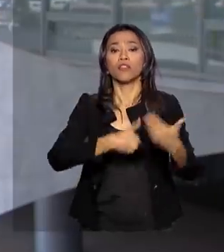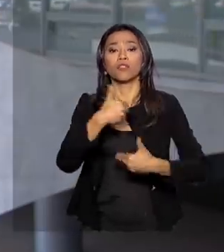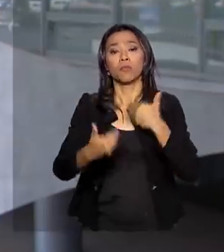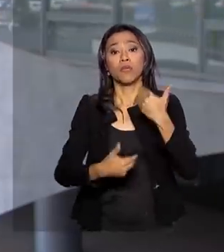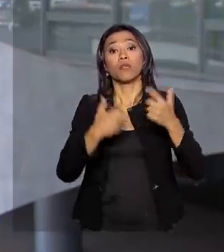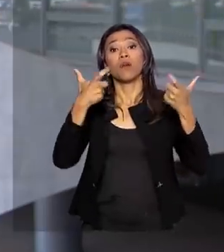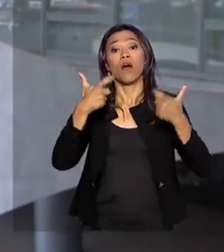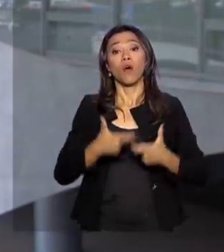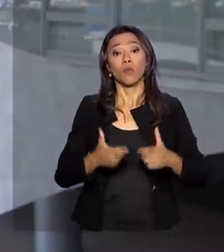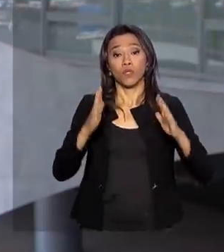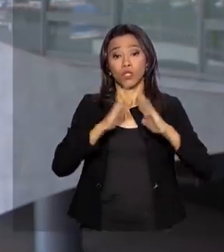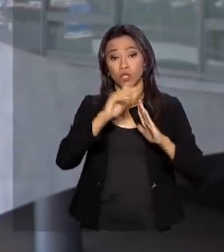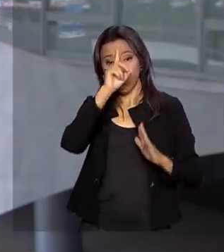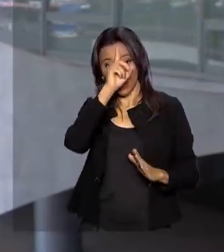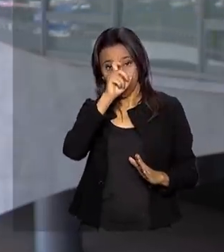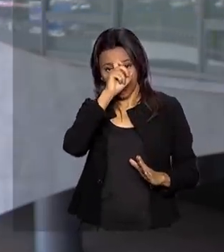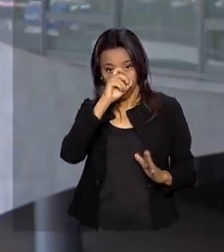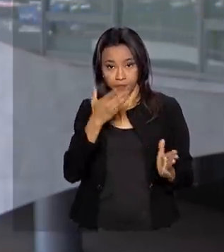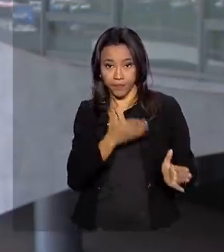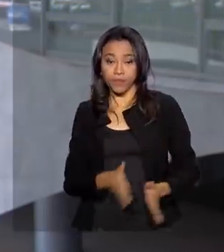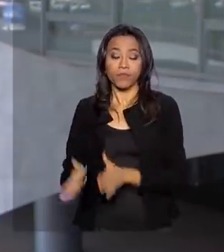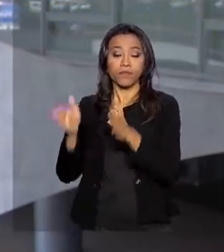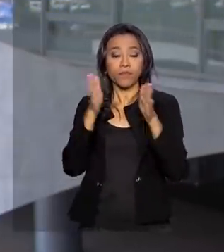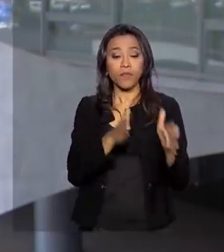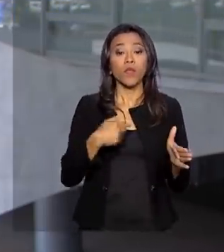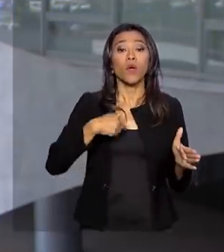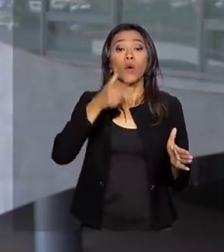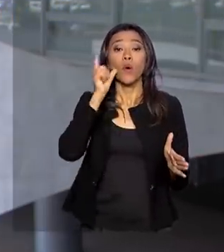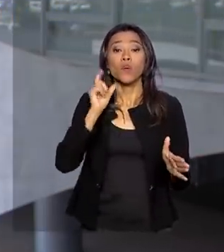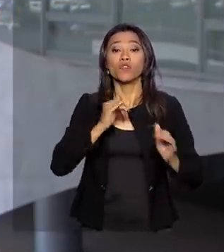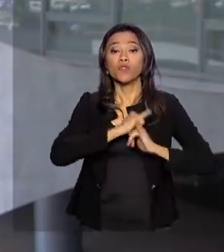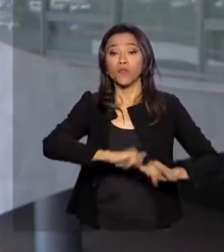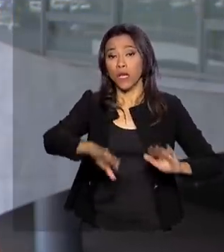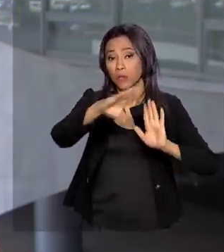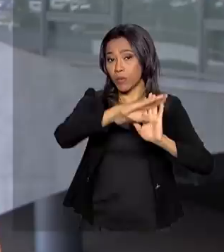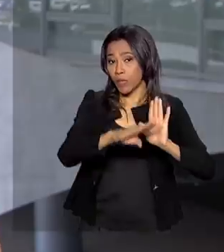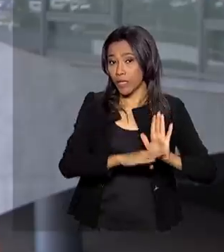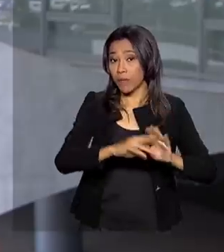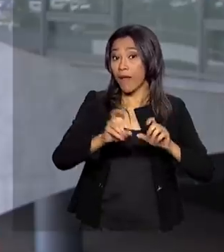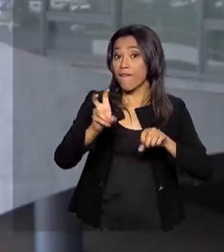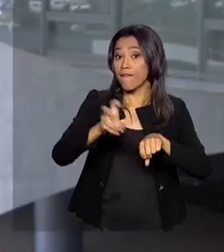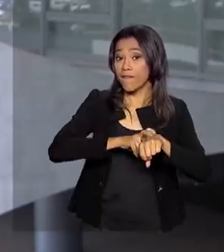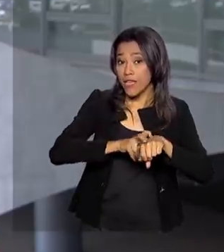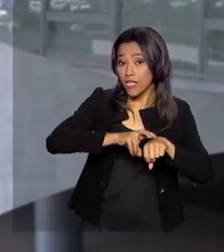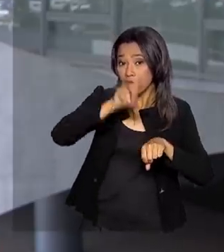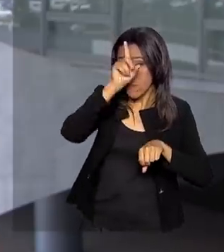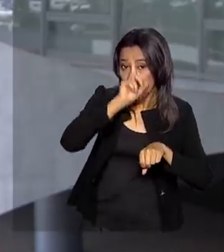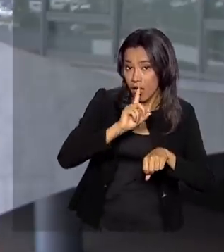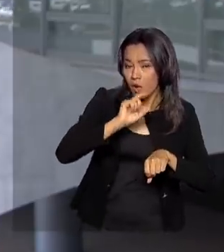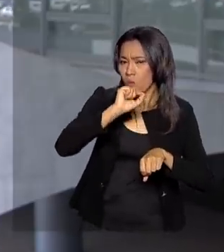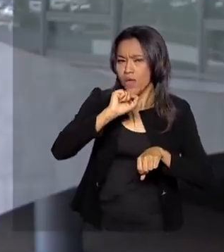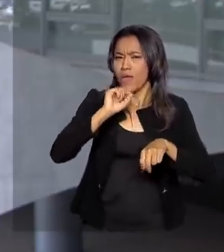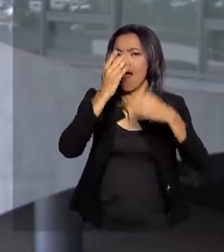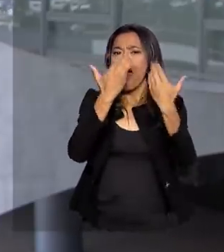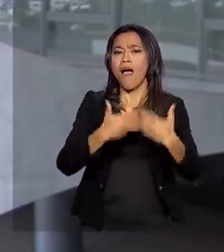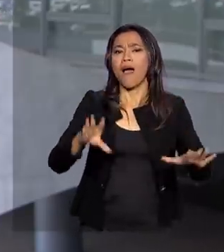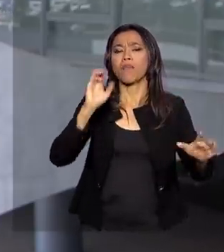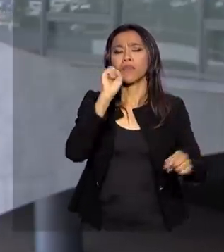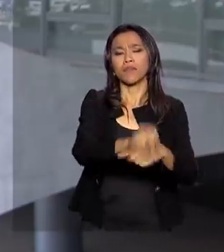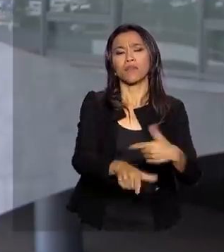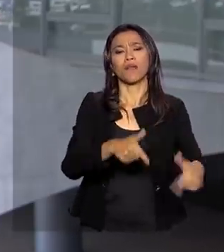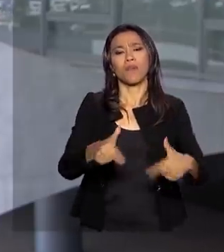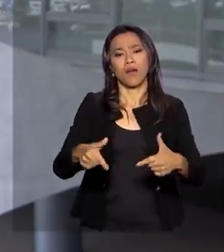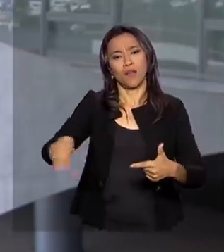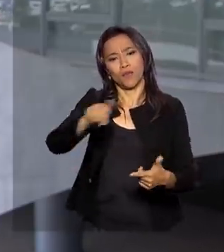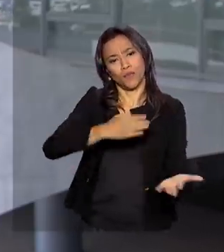E ontem também foi lançado o programa Verde Amarelo, que abre oportunidades de emprego, especialmente para os jovens. Vamos ver na